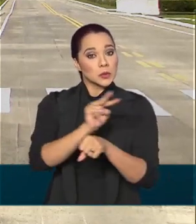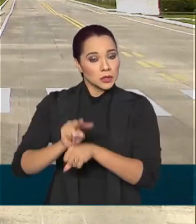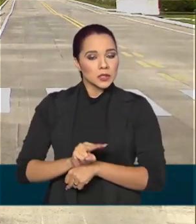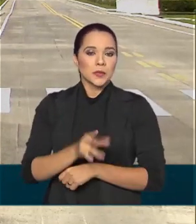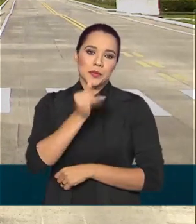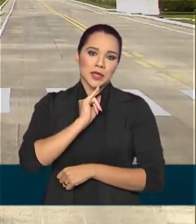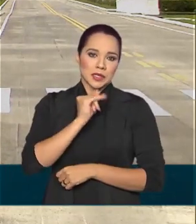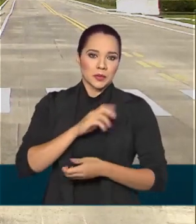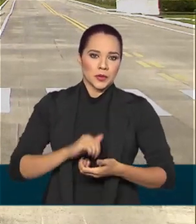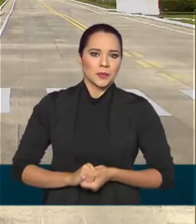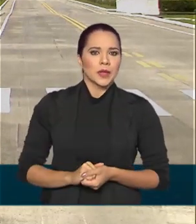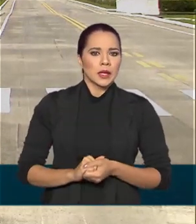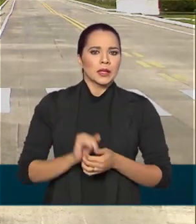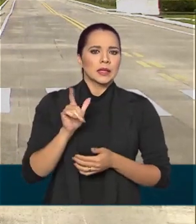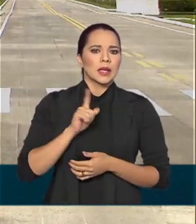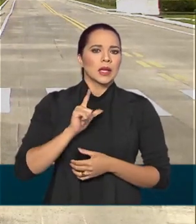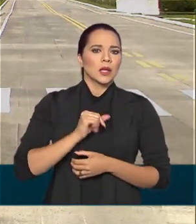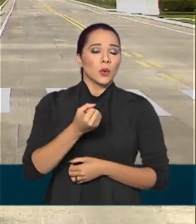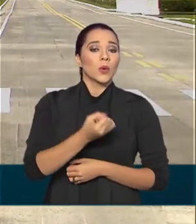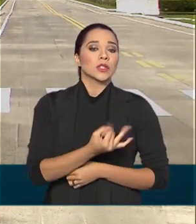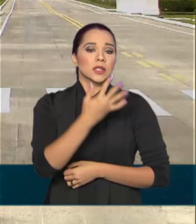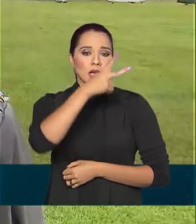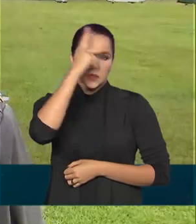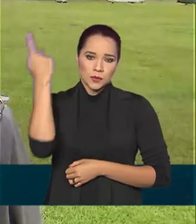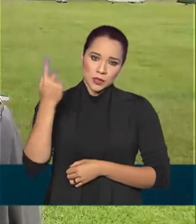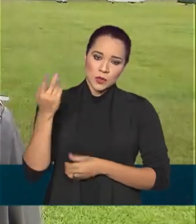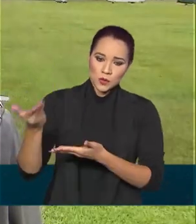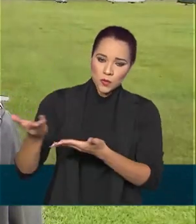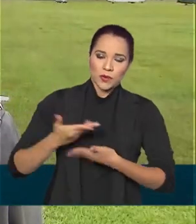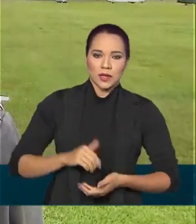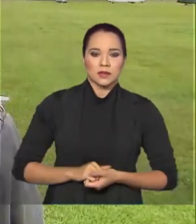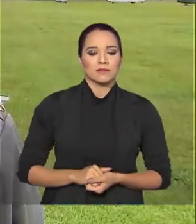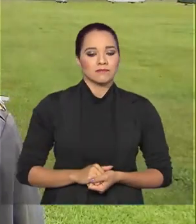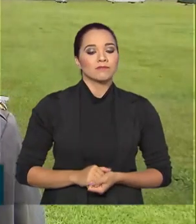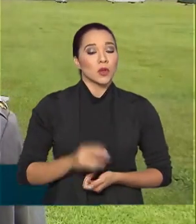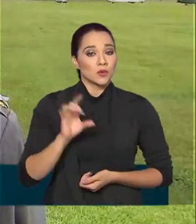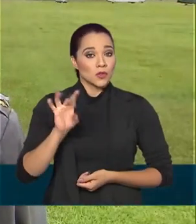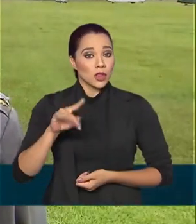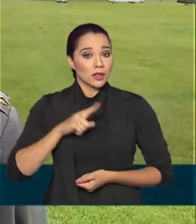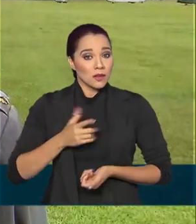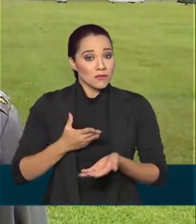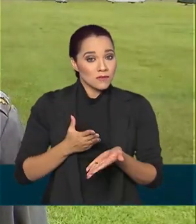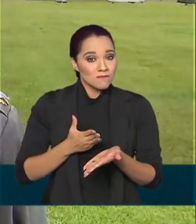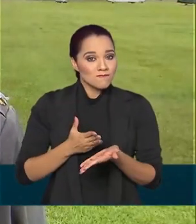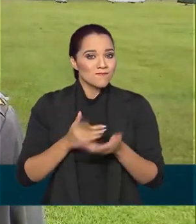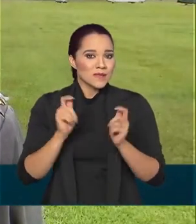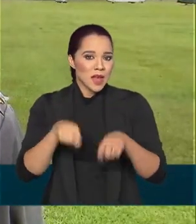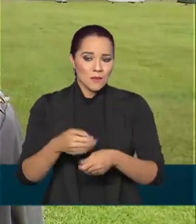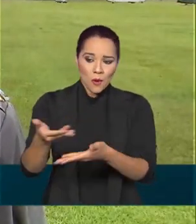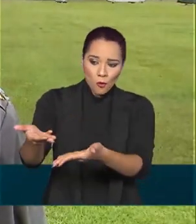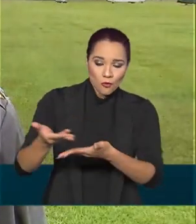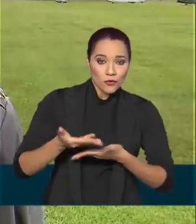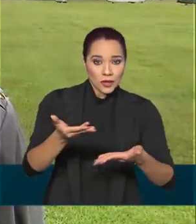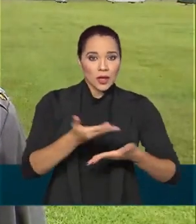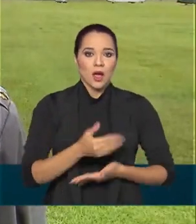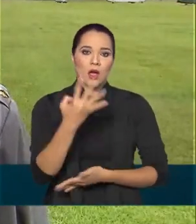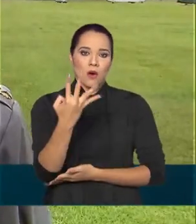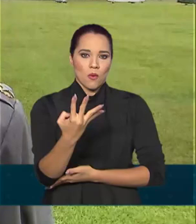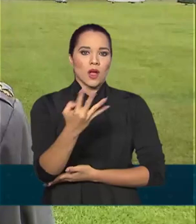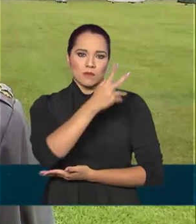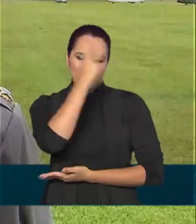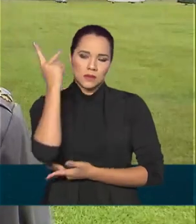como, por exemplo, a restrição do número de convidados. Os cadetes só tiveram autorização de convidarem quatro